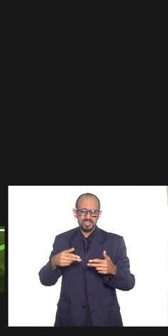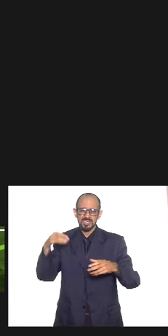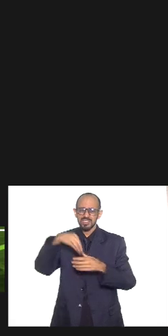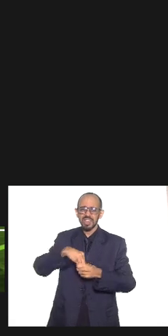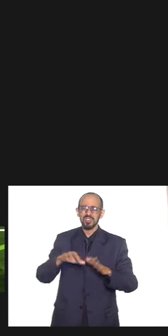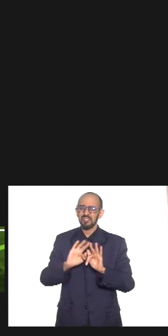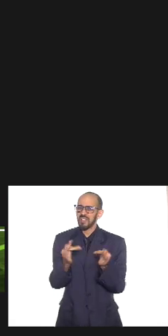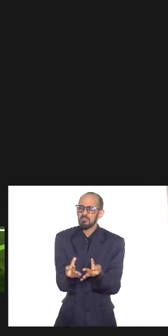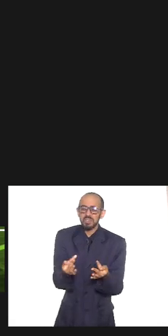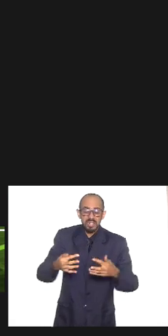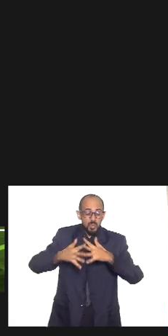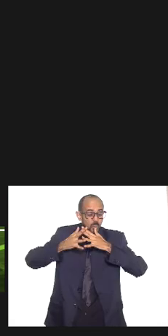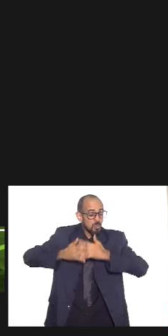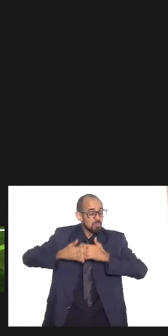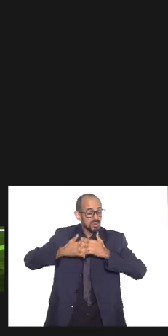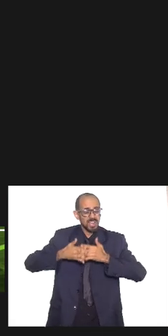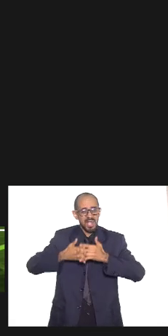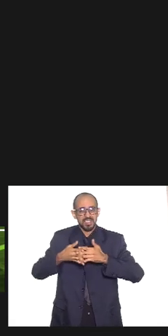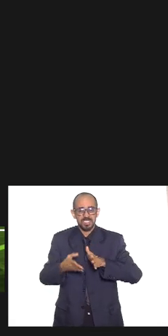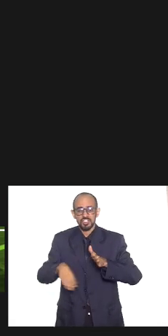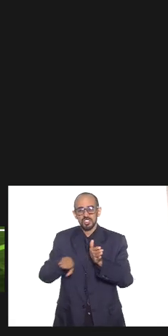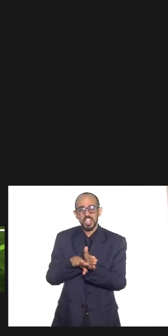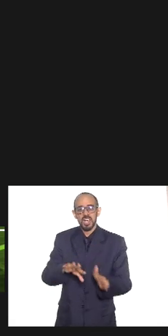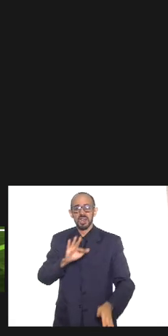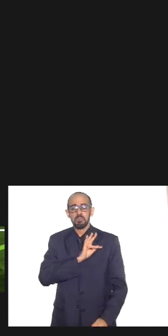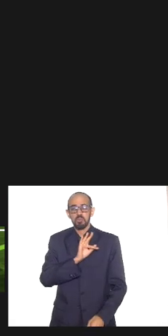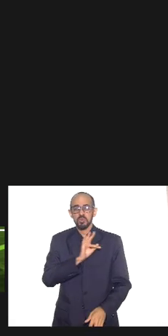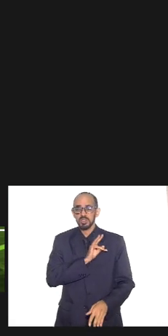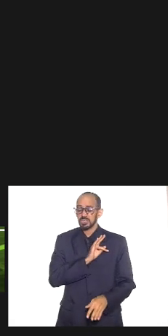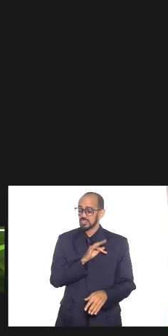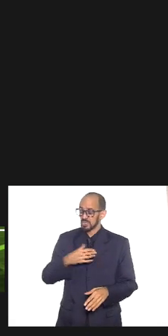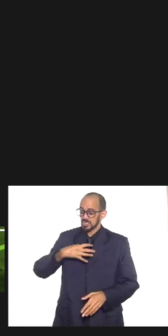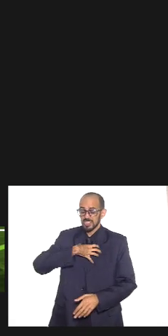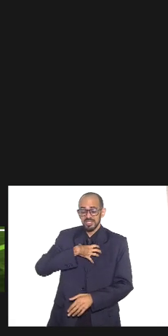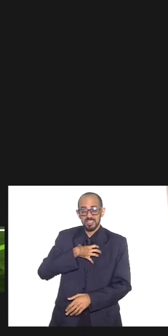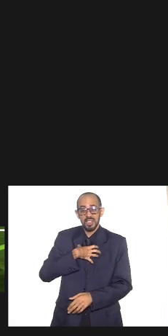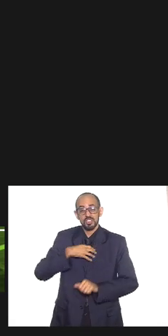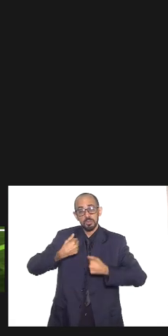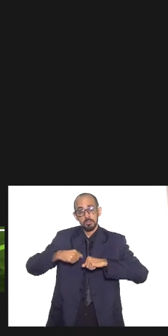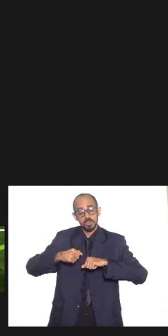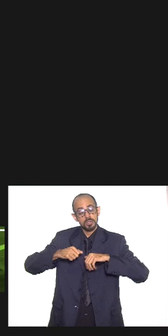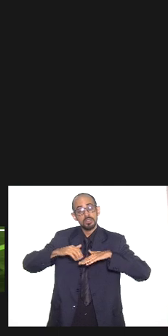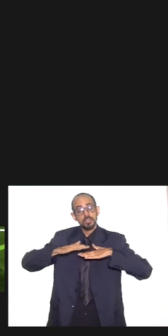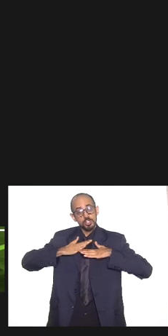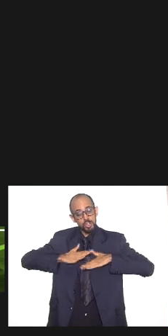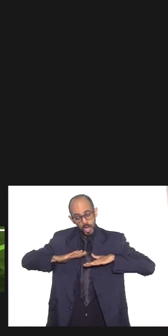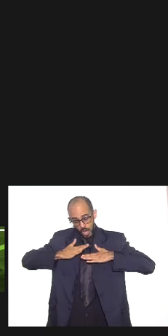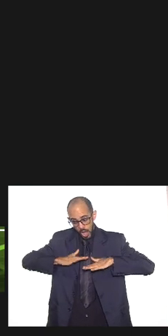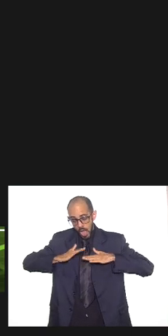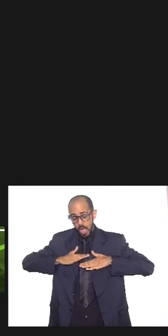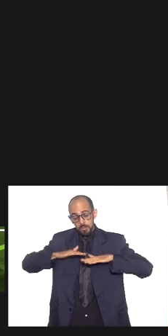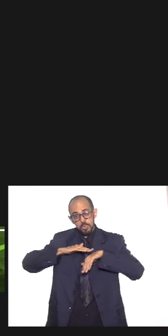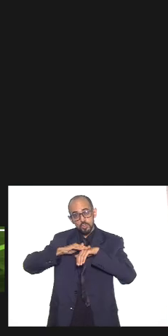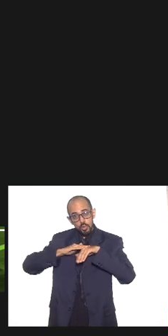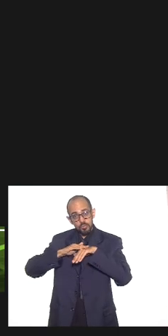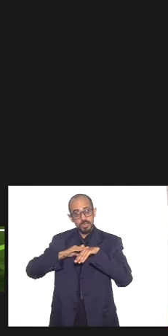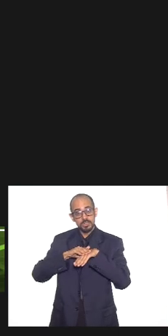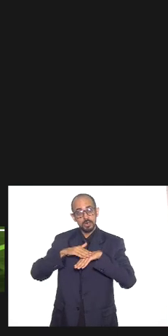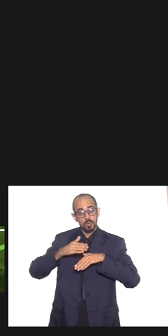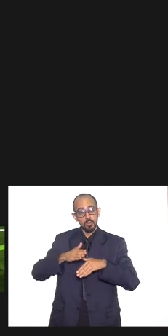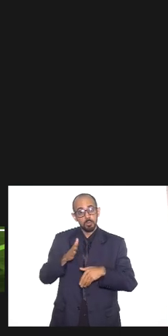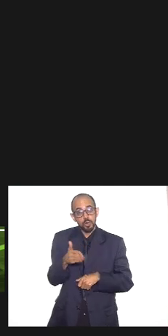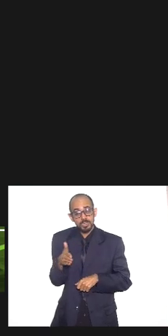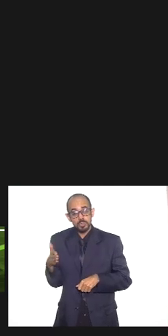ela chega a polícia mas nós sentimos a necessidade de ambientes de conciliação porque o procedimento segue a